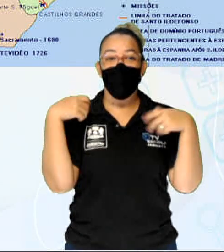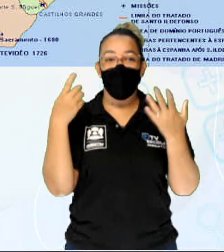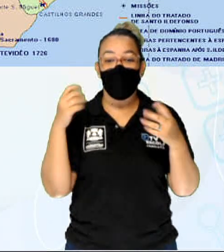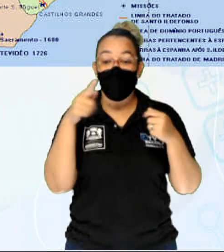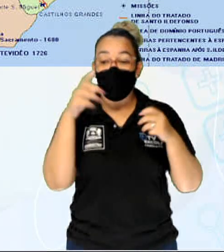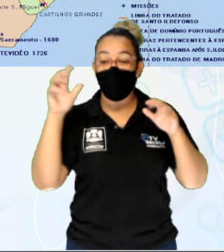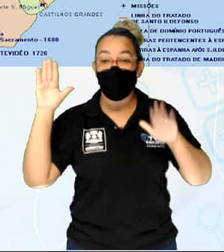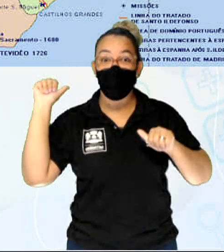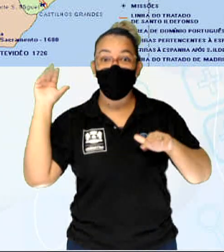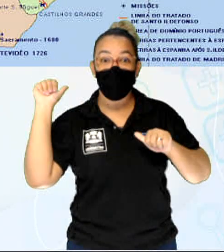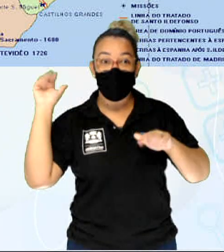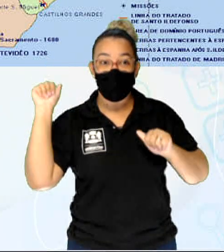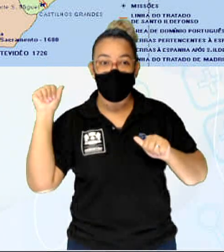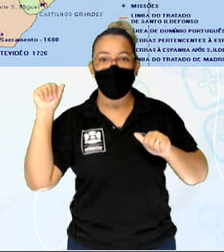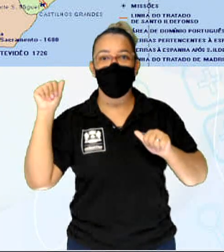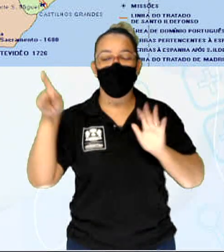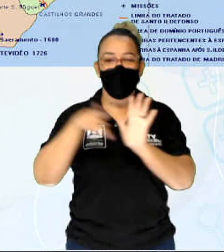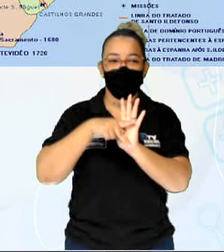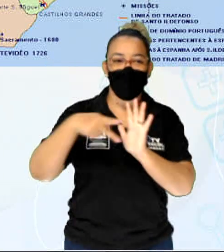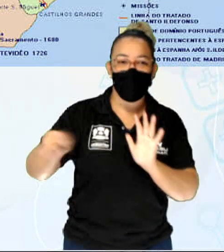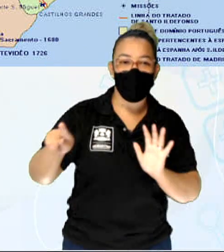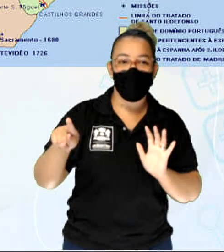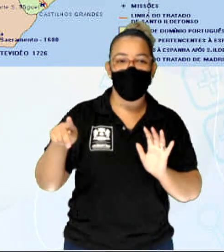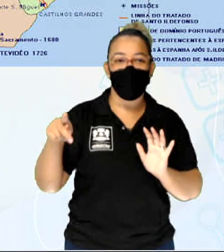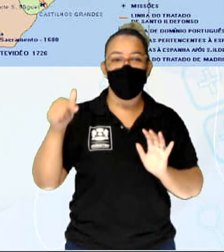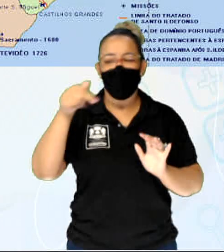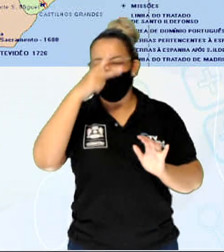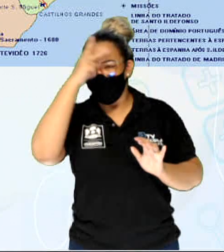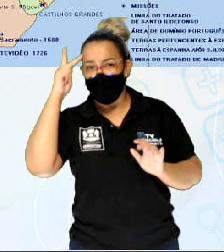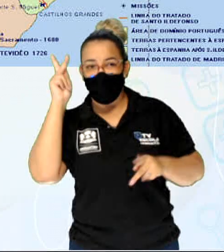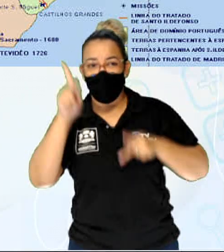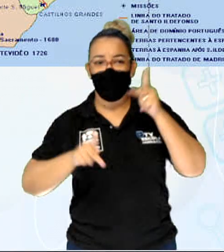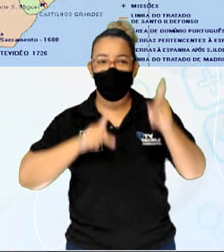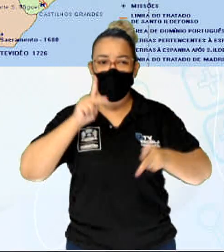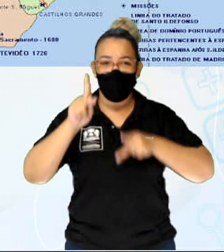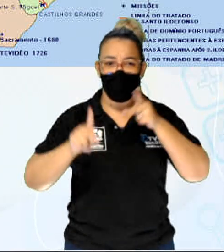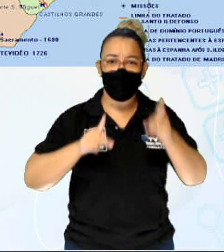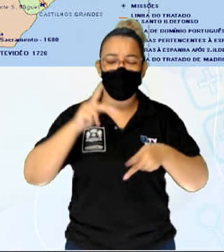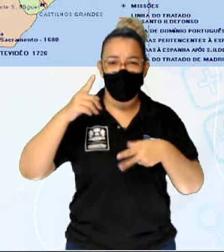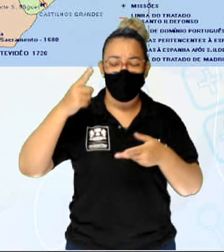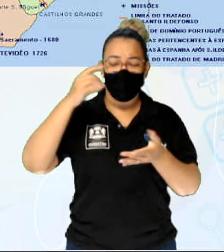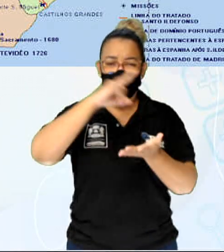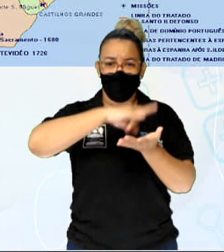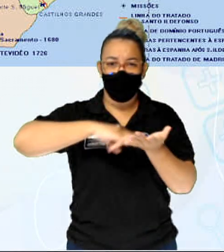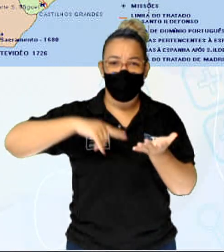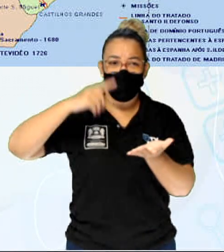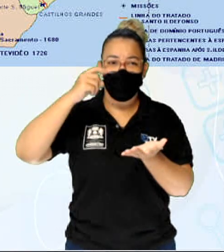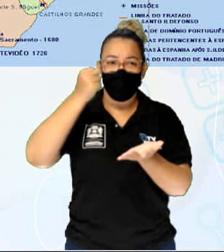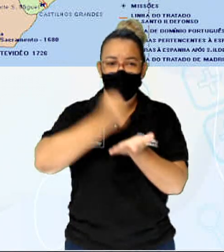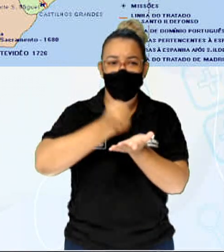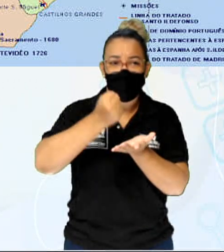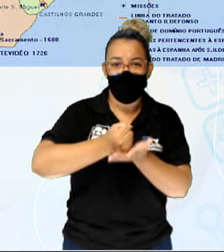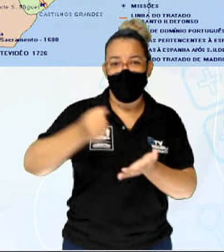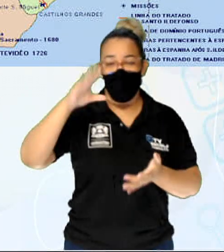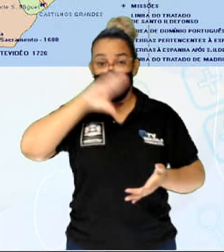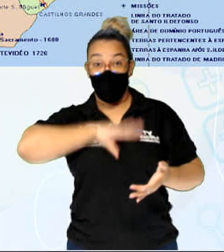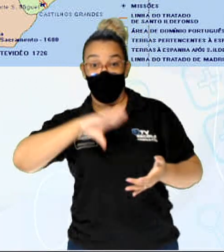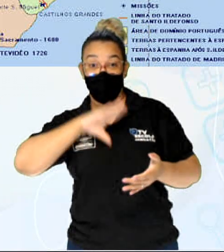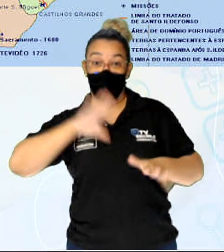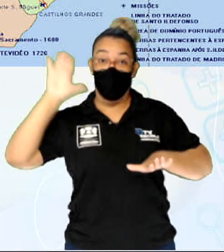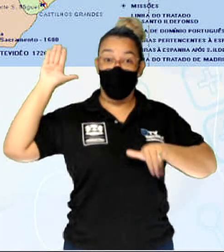e a região de Sete Povos das Missões. Então, o Tratado de Badarrós, entre Portugal e Espanha, foi de